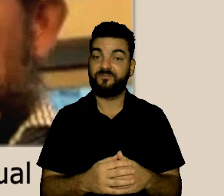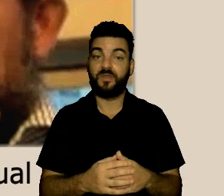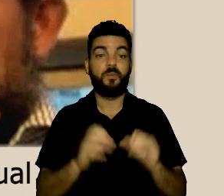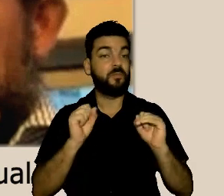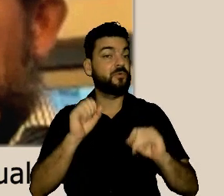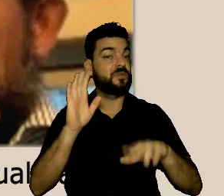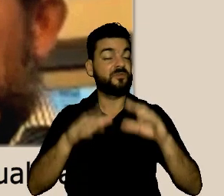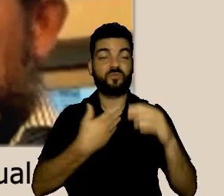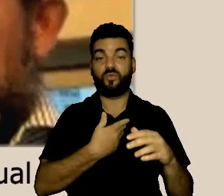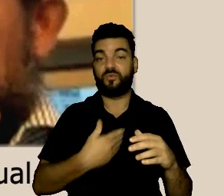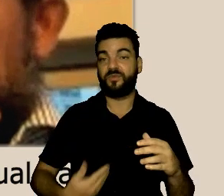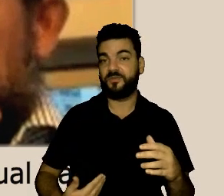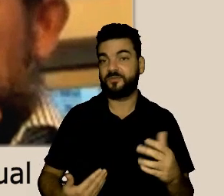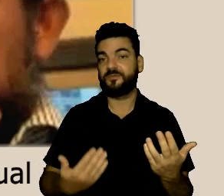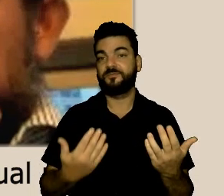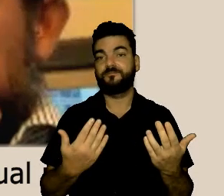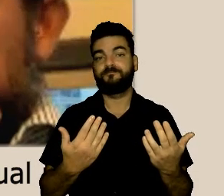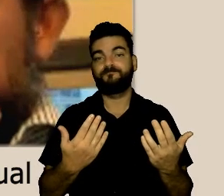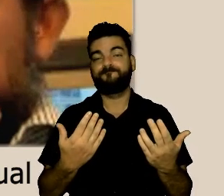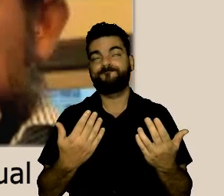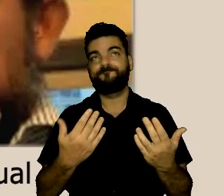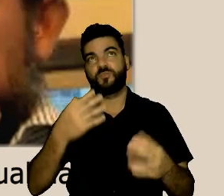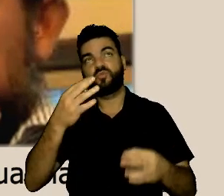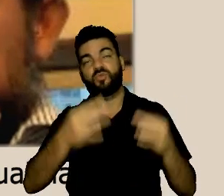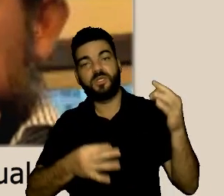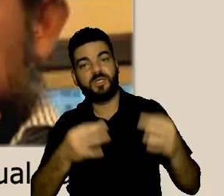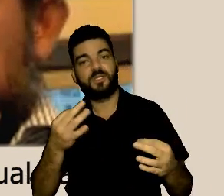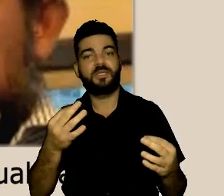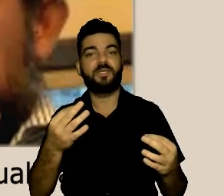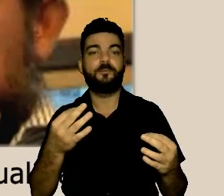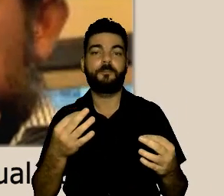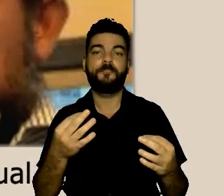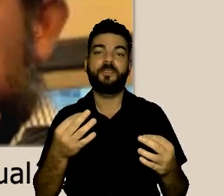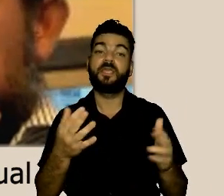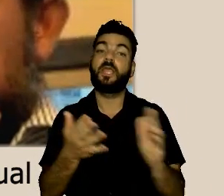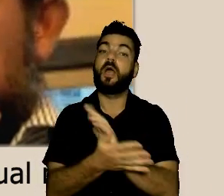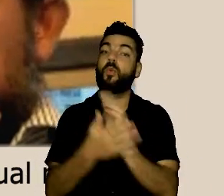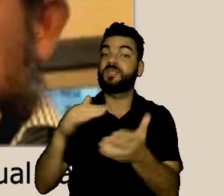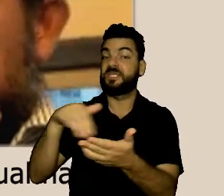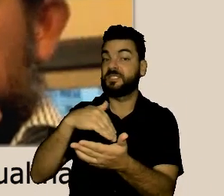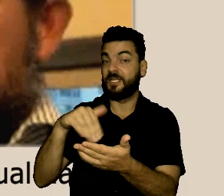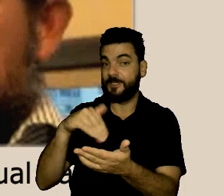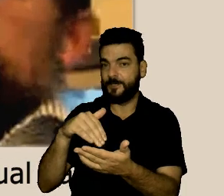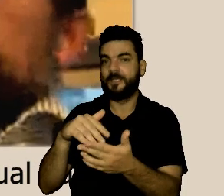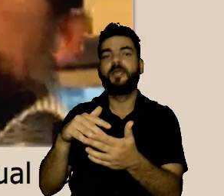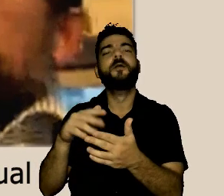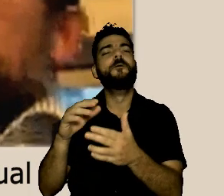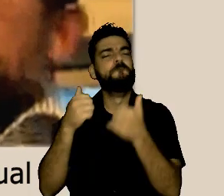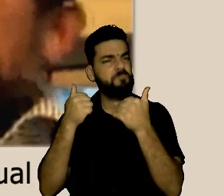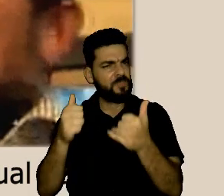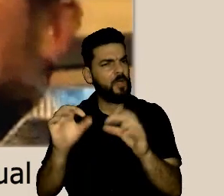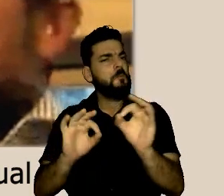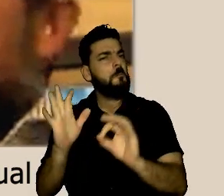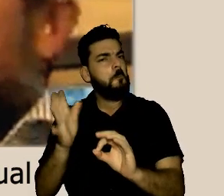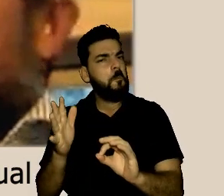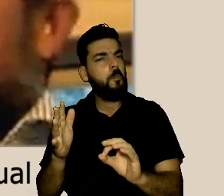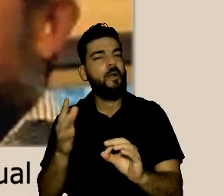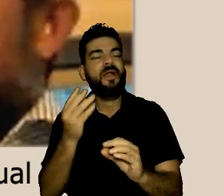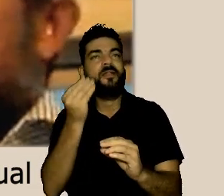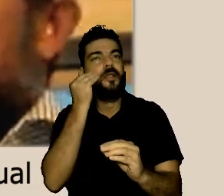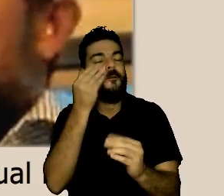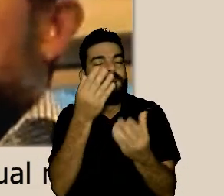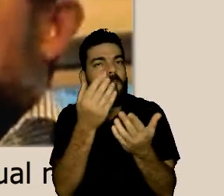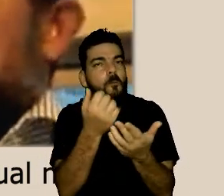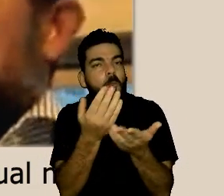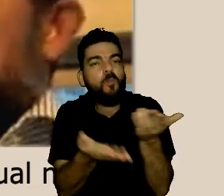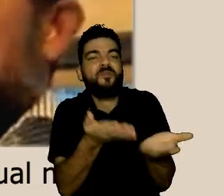o caso como a Jocely falou também ter o encaminhamento do poder público né para que nós temos em algumas